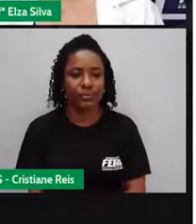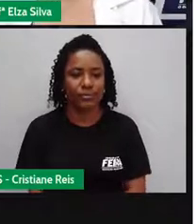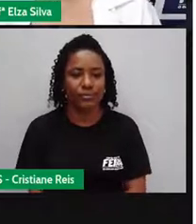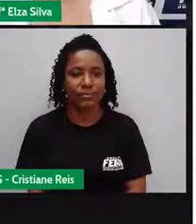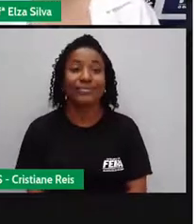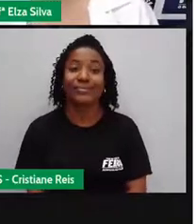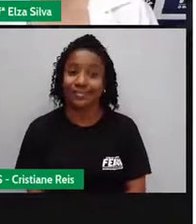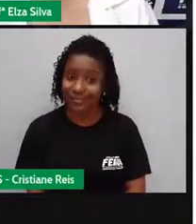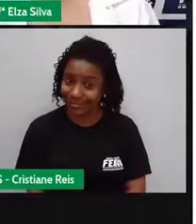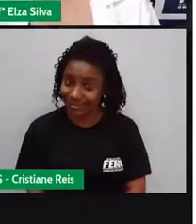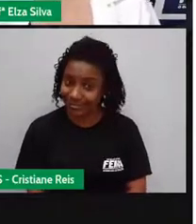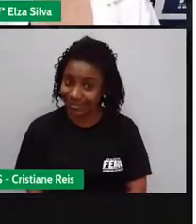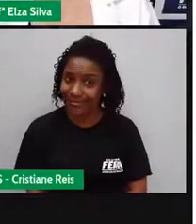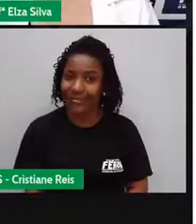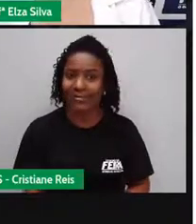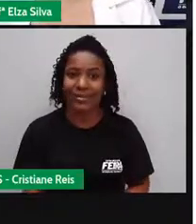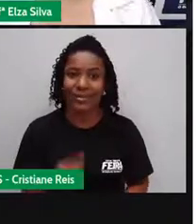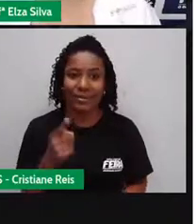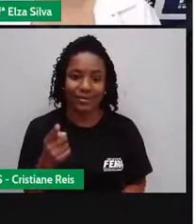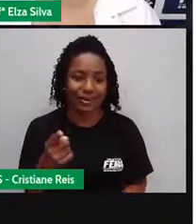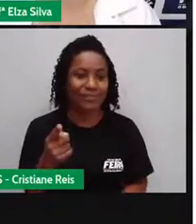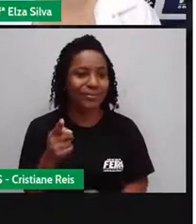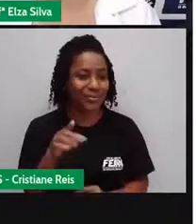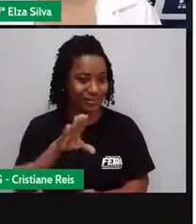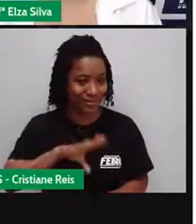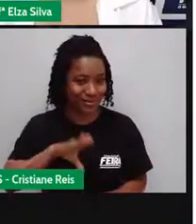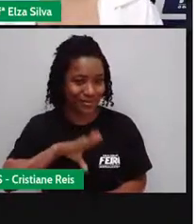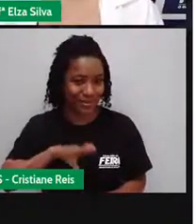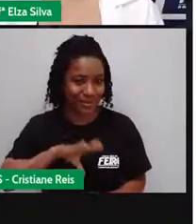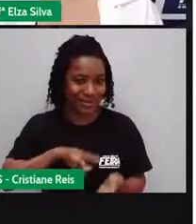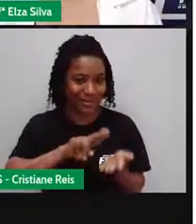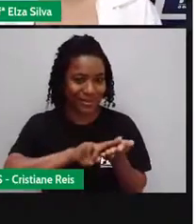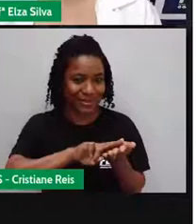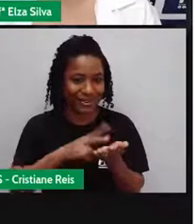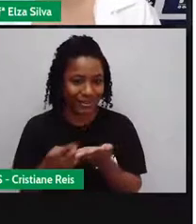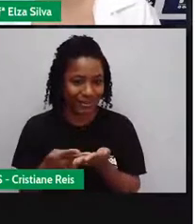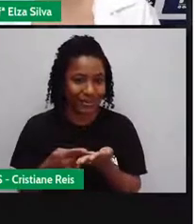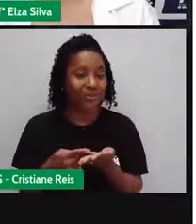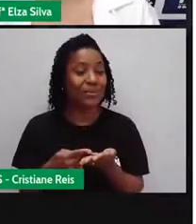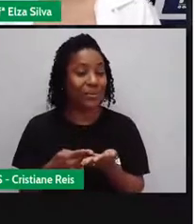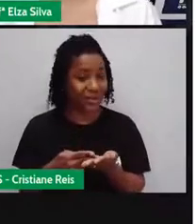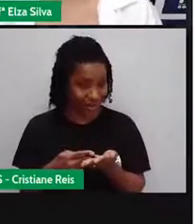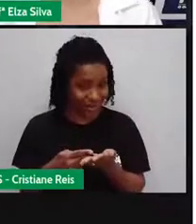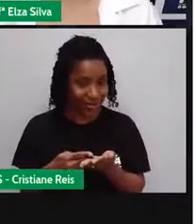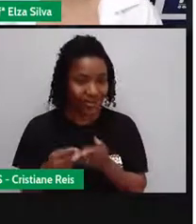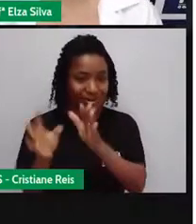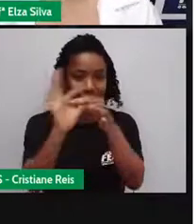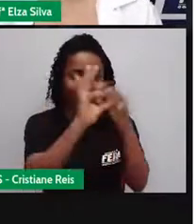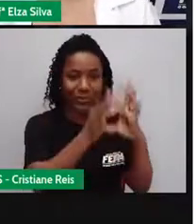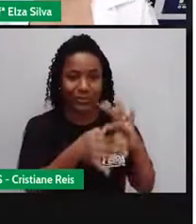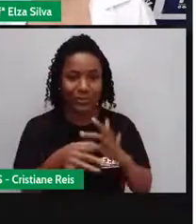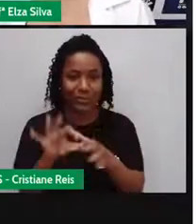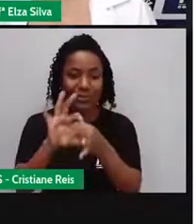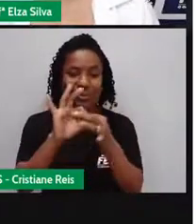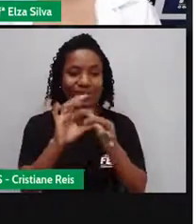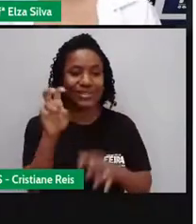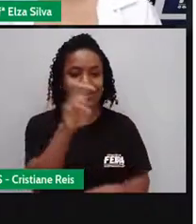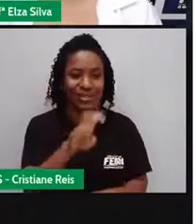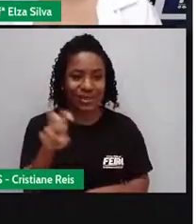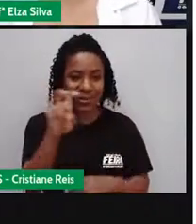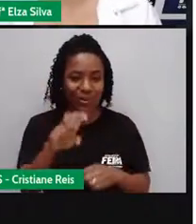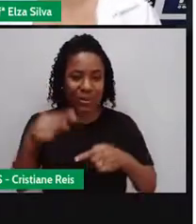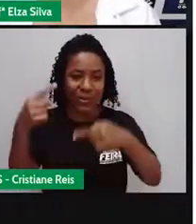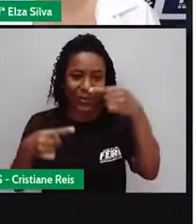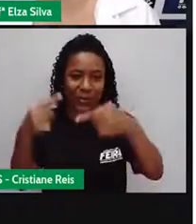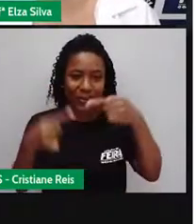Em nossa língua, o que esse texto quer dizer? Que os cinco anéis olímpicos, como nós já vimos, representam a união dos